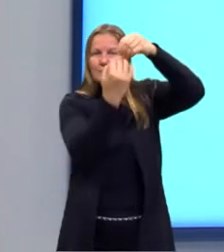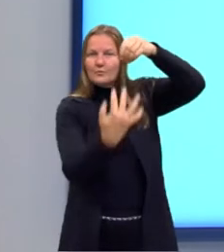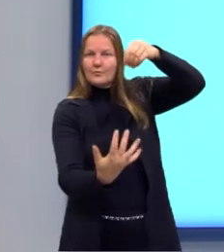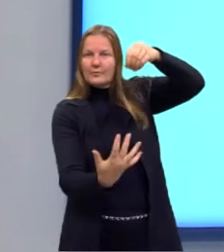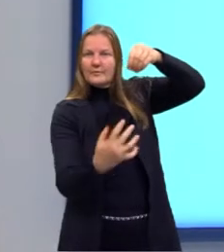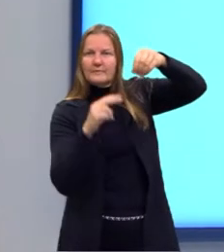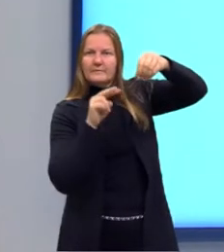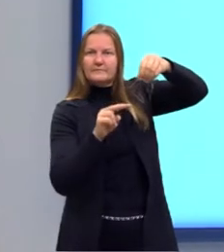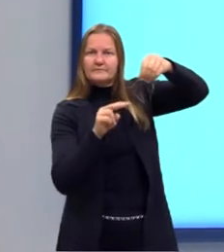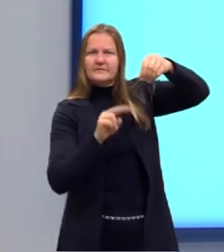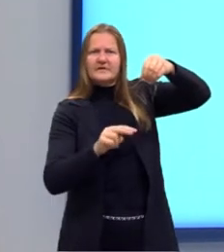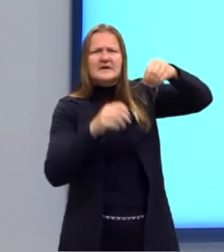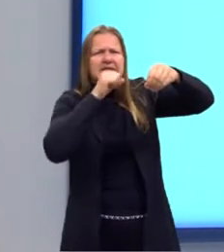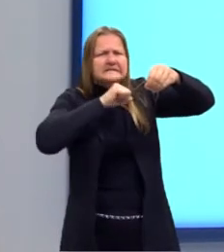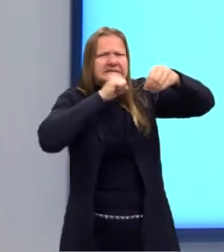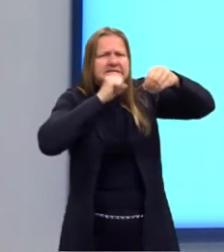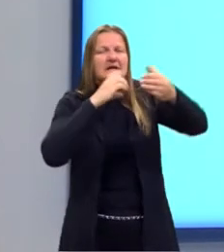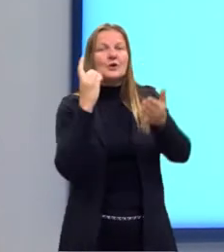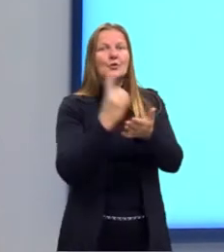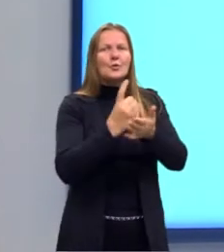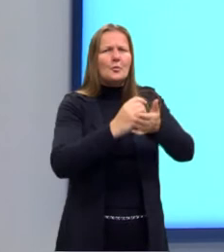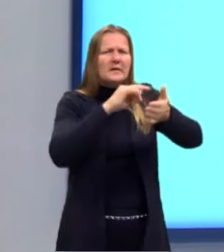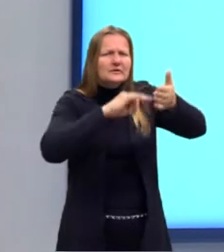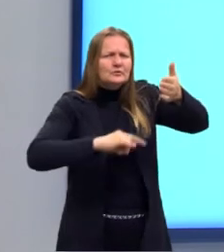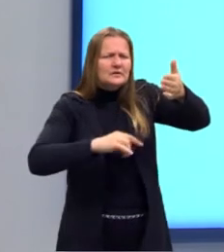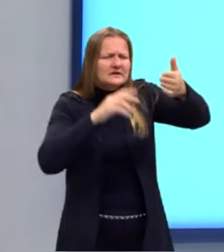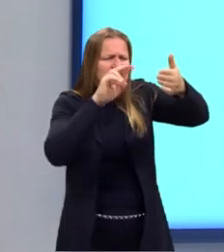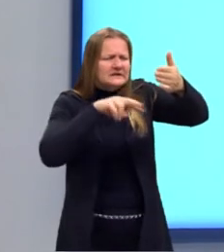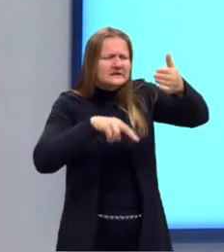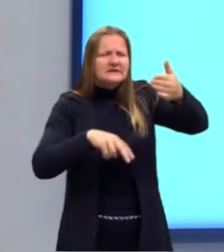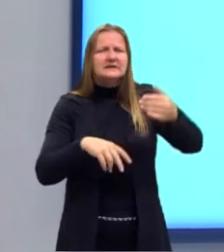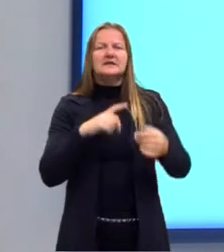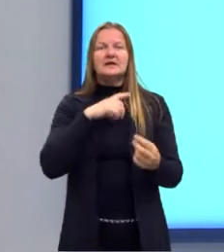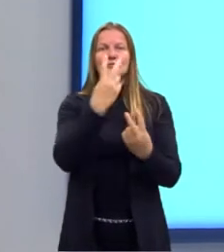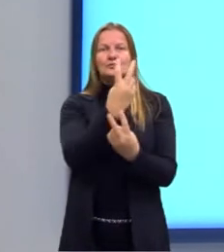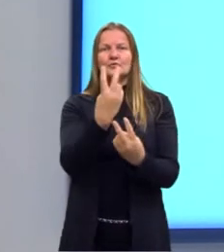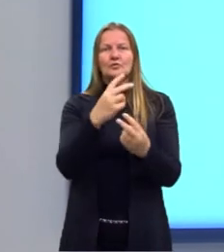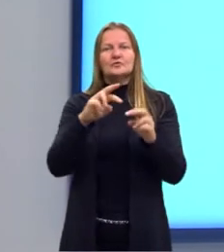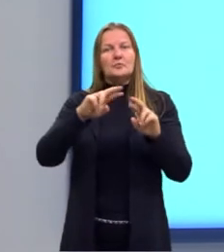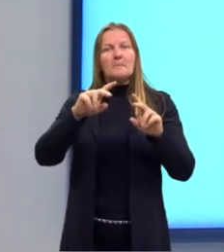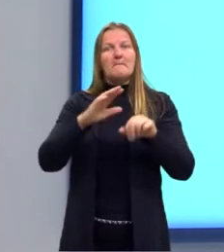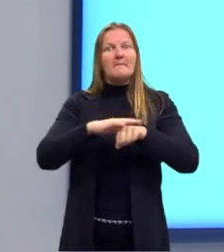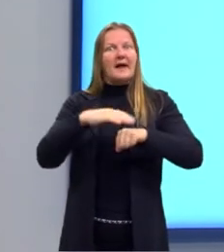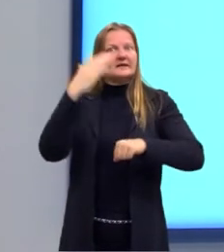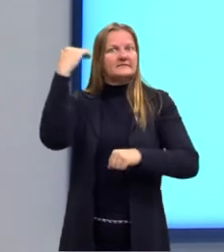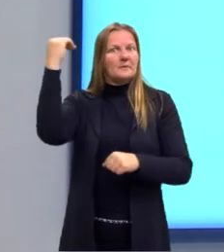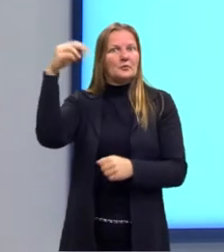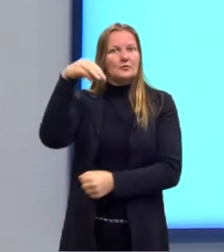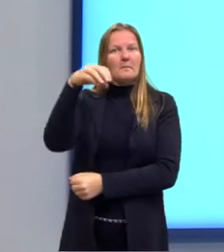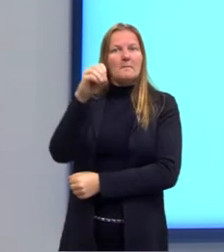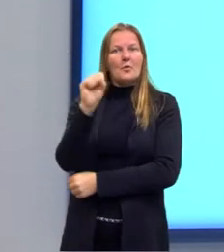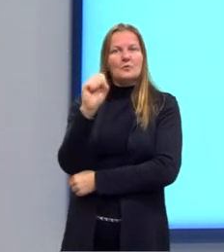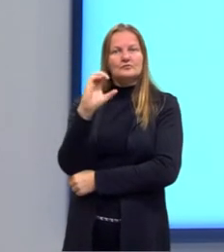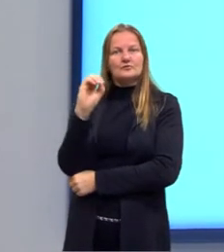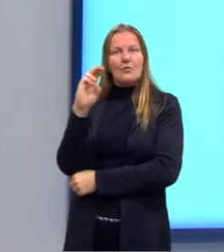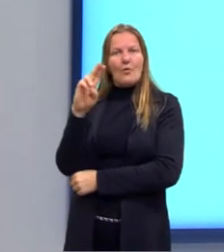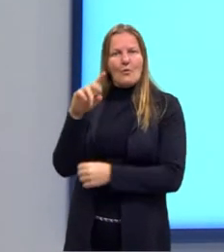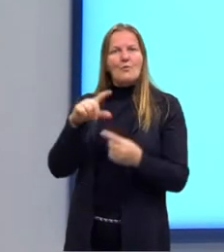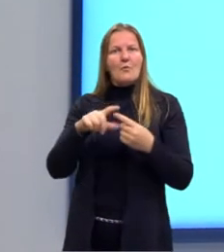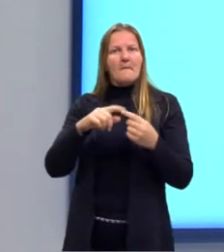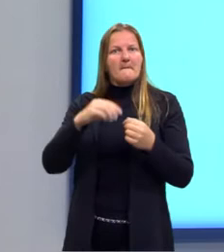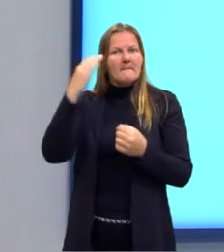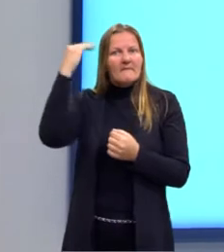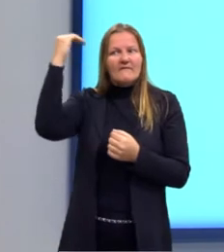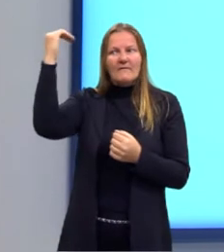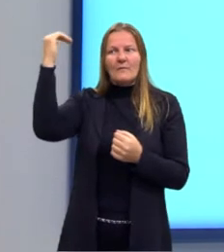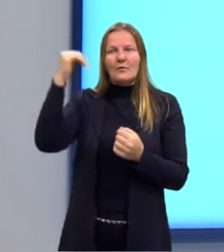podem ser citados então o papiro de Heind e o papiro de Moscou. Nós até já entramos um pouco